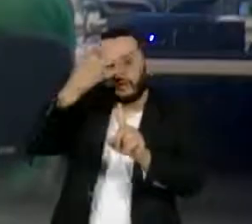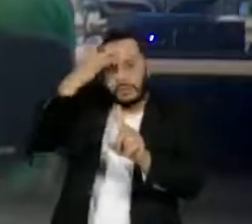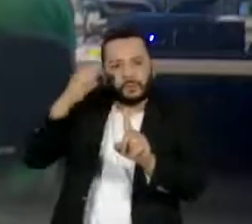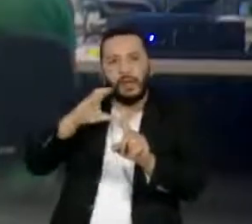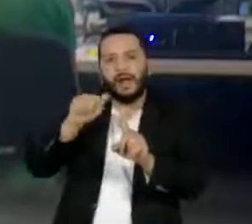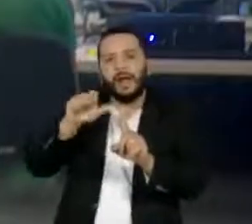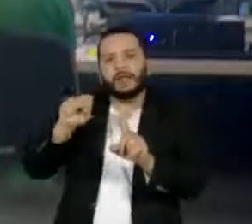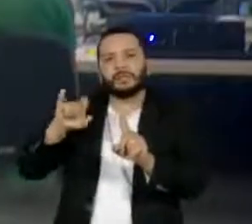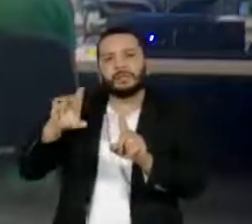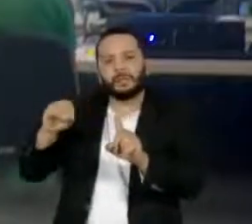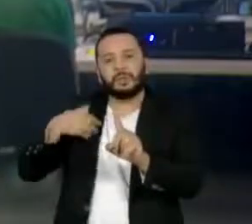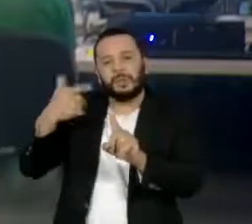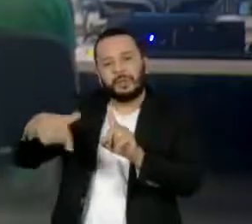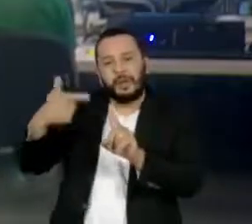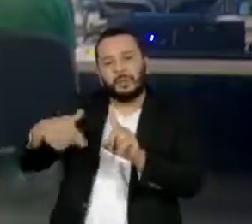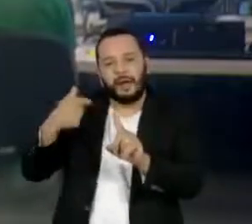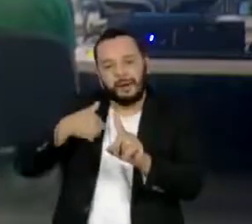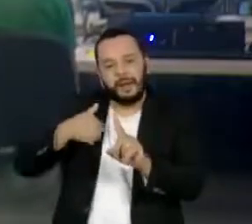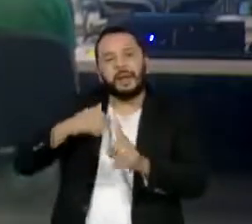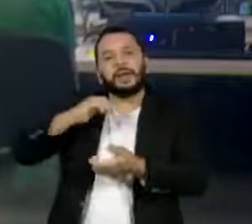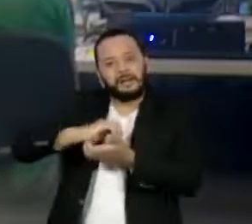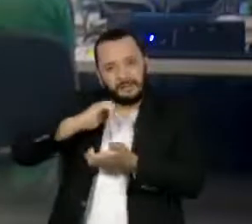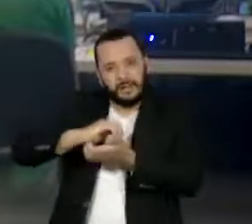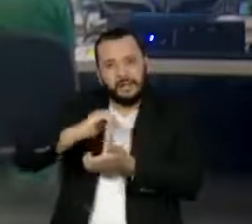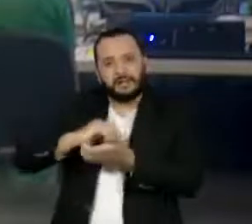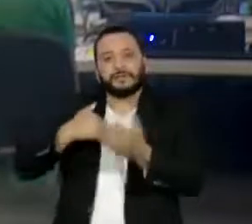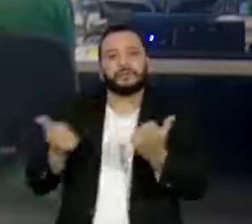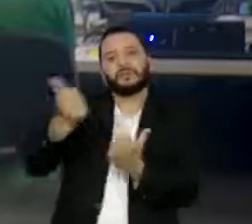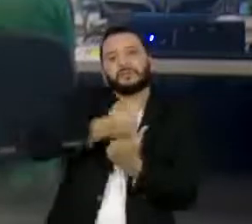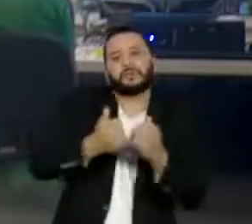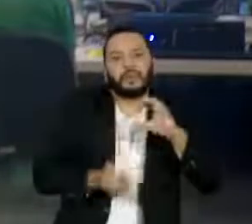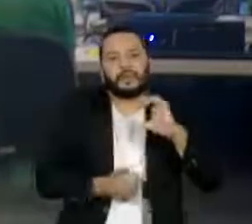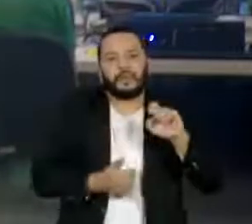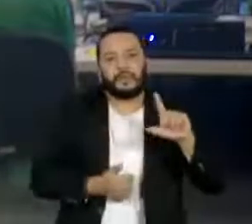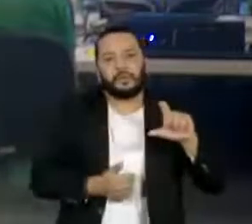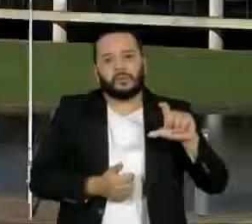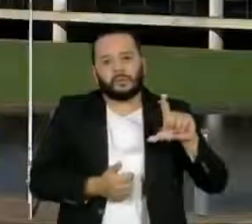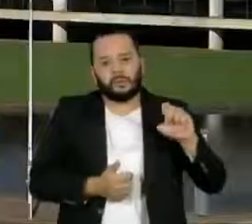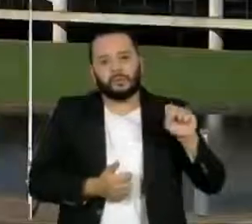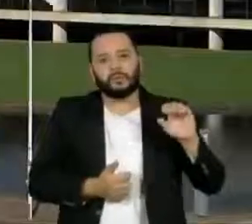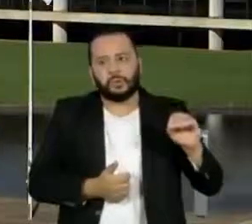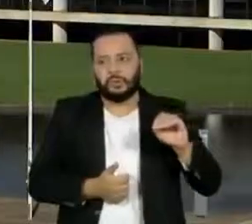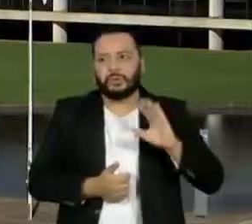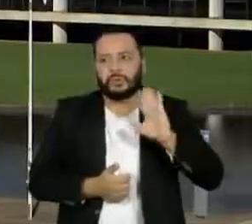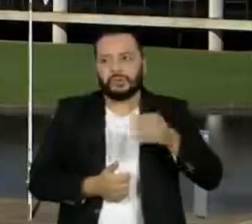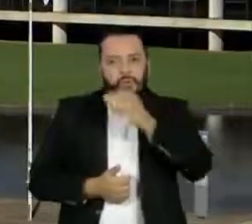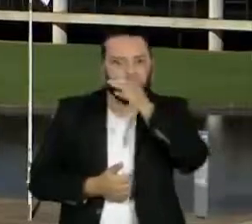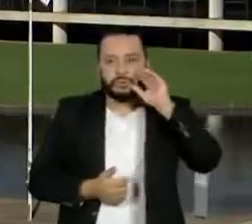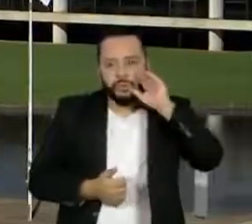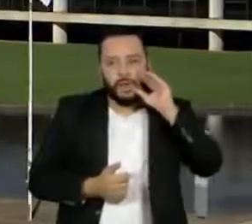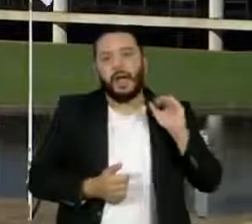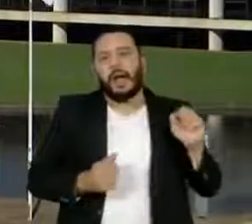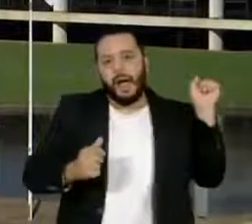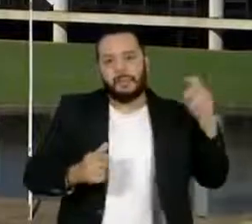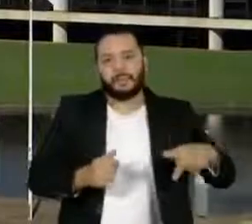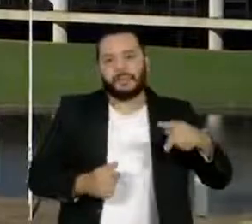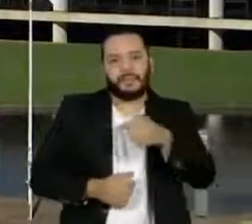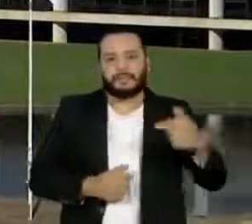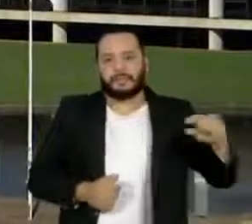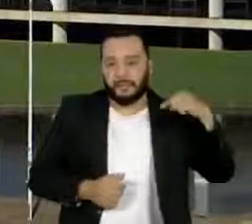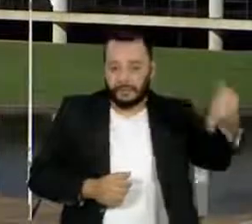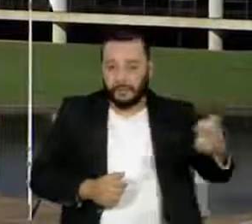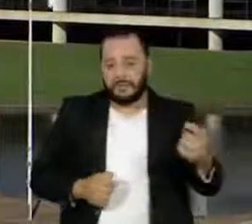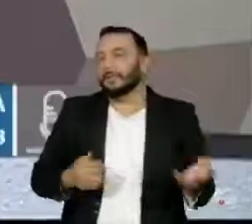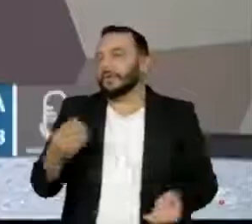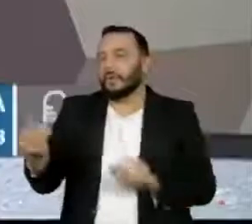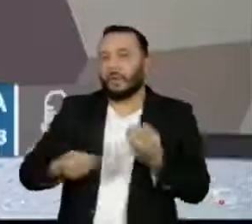Marques irá ocupar a vaga do decano Celso de Mello, que se aposenta na semana que vem. O calendário foi divulgado pela